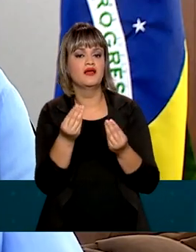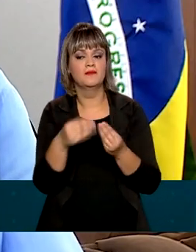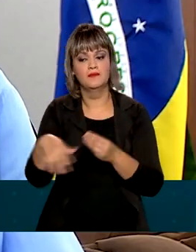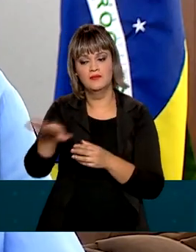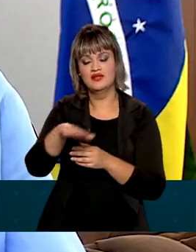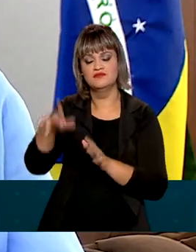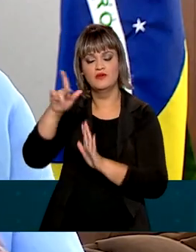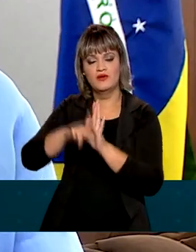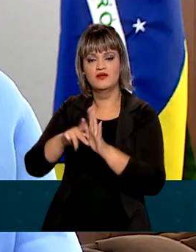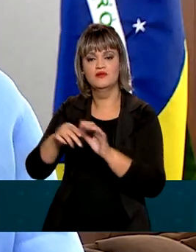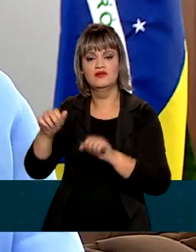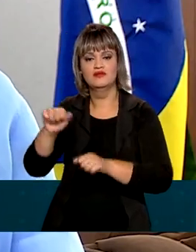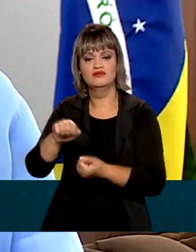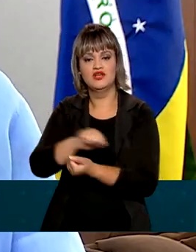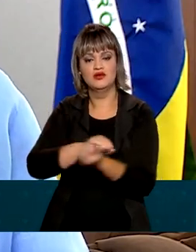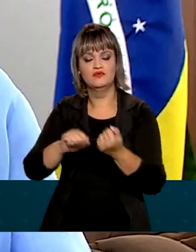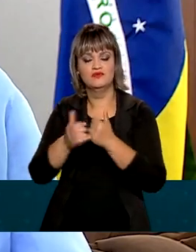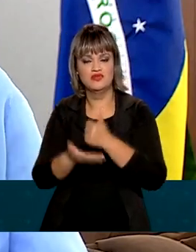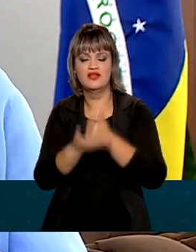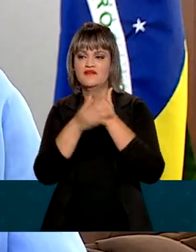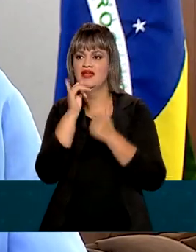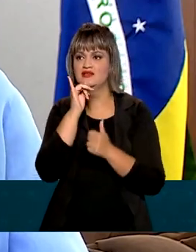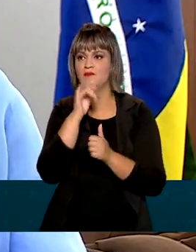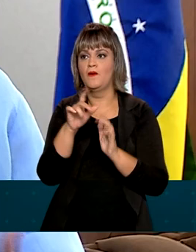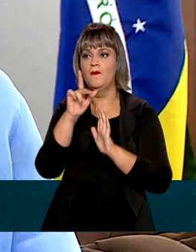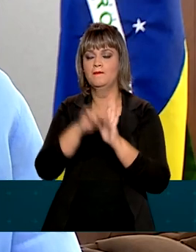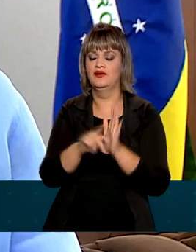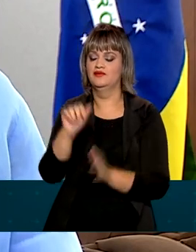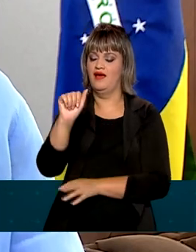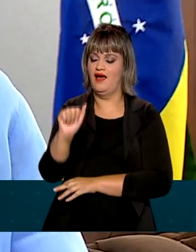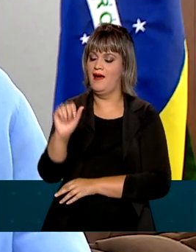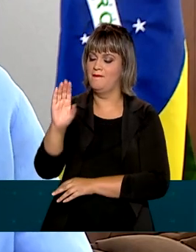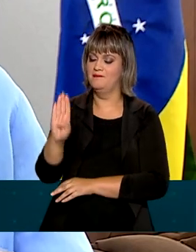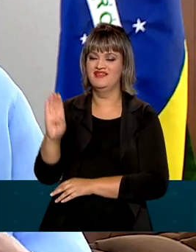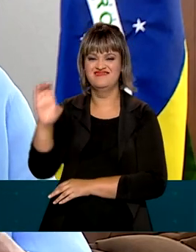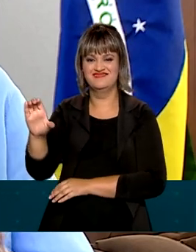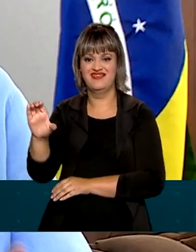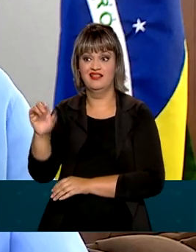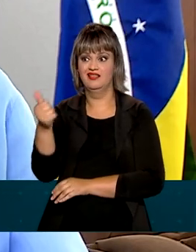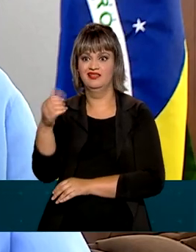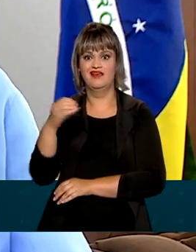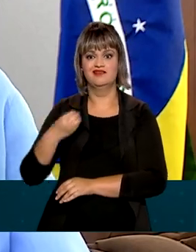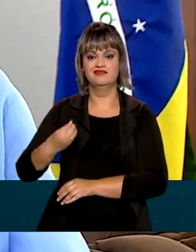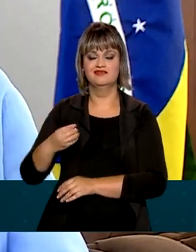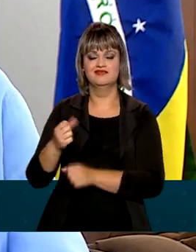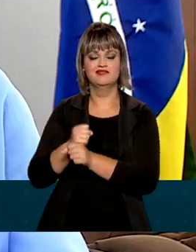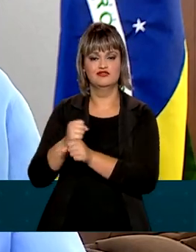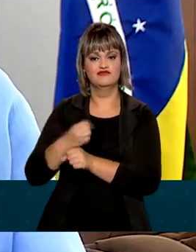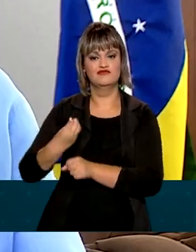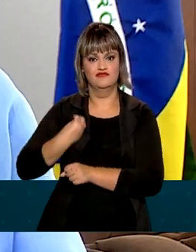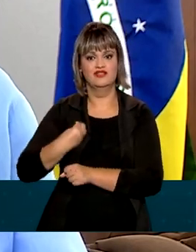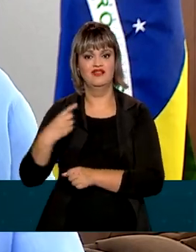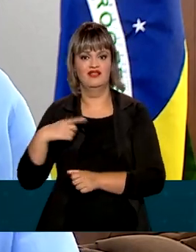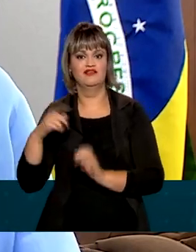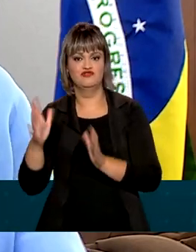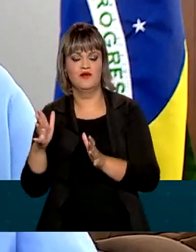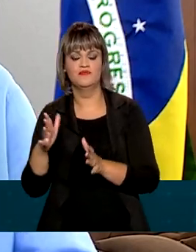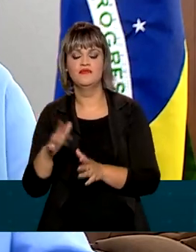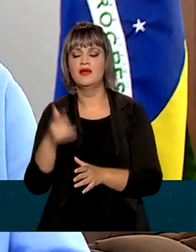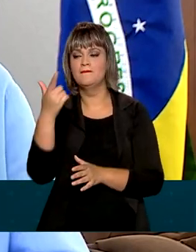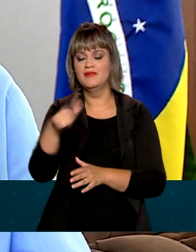agricultura sustentável, como o plano ABC, que fez 10 anos e é um sucesso. Nós colocamos mais recursos em vários